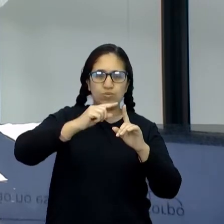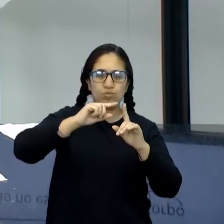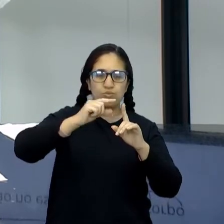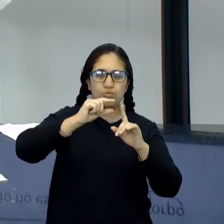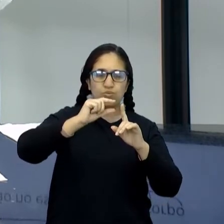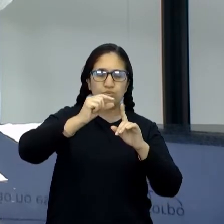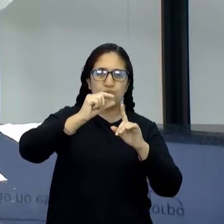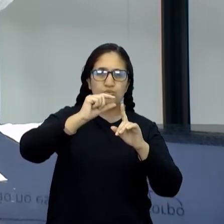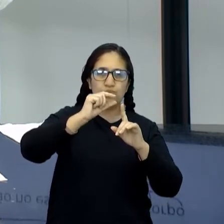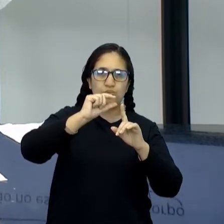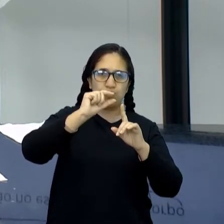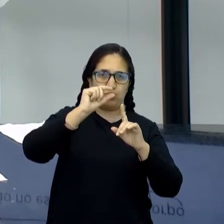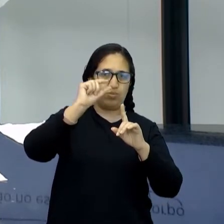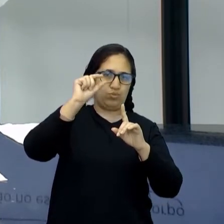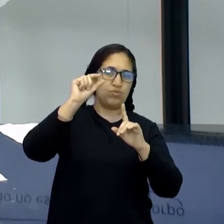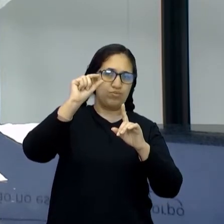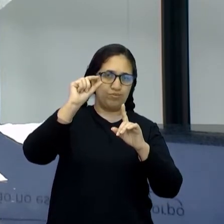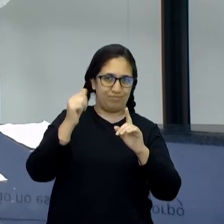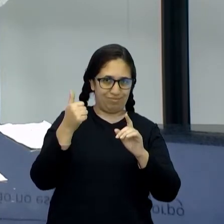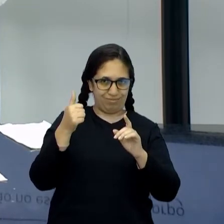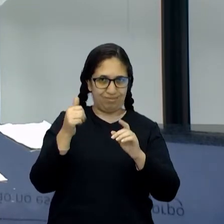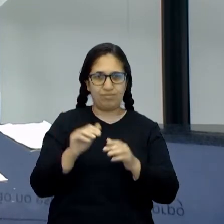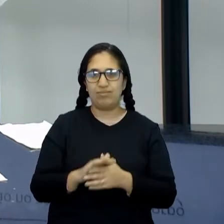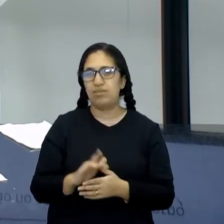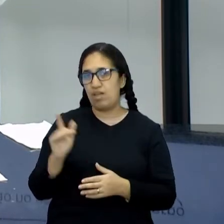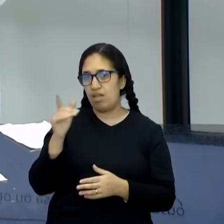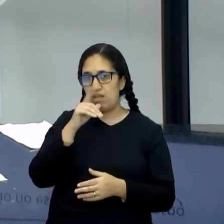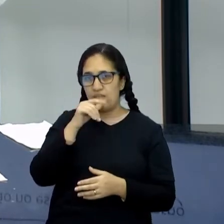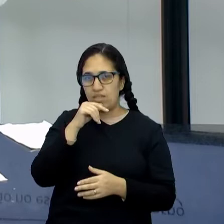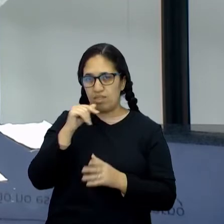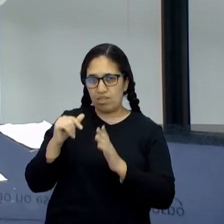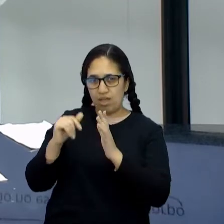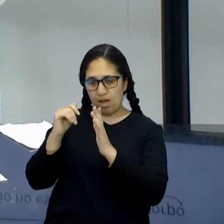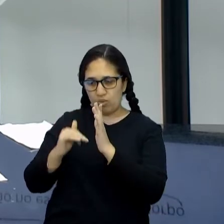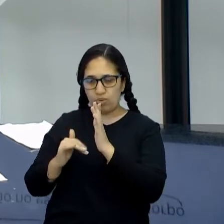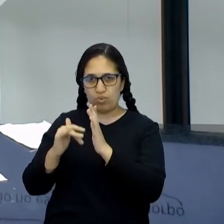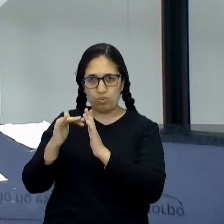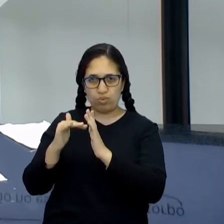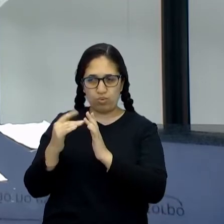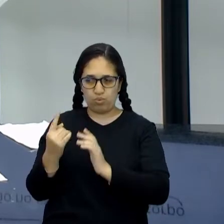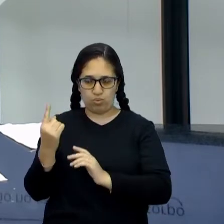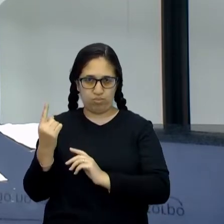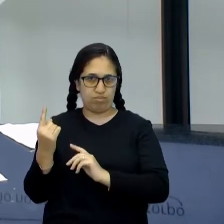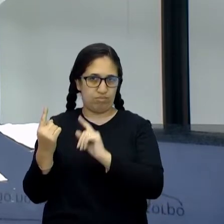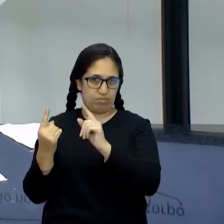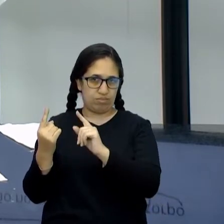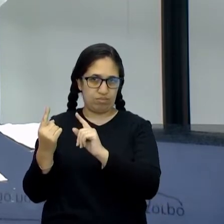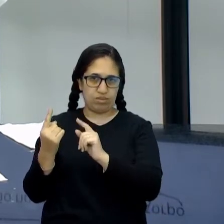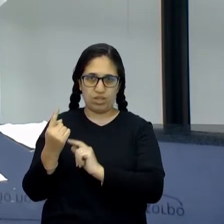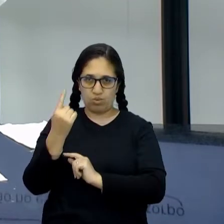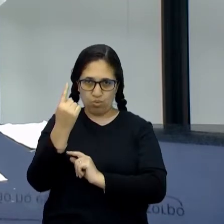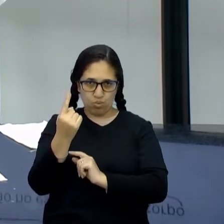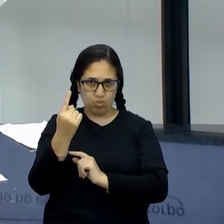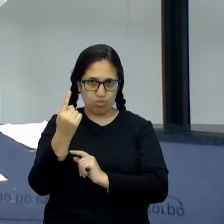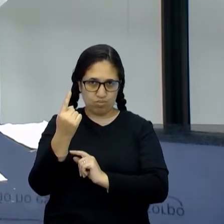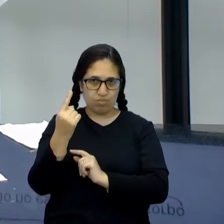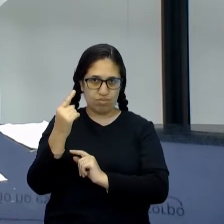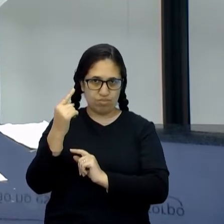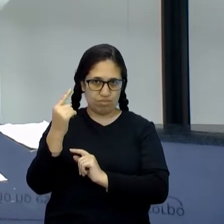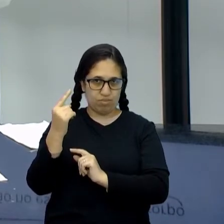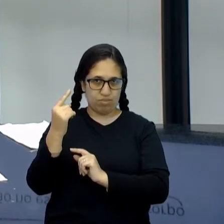na sua temperatura, cada grama, tá certo? A água tem um calor específico 1, quer dizer, ela precisa de uma caloria